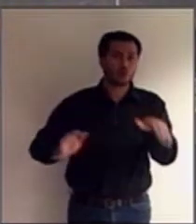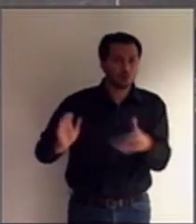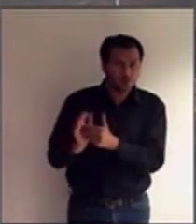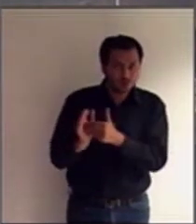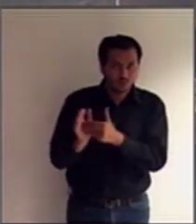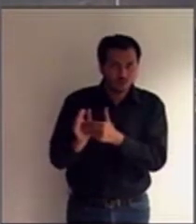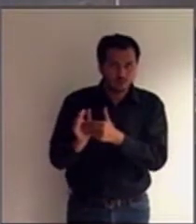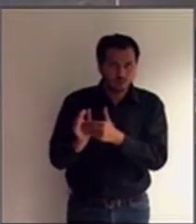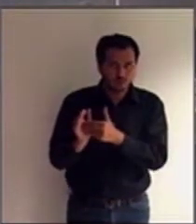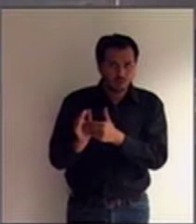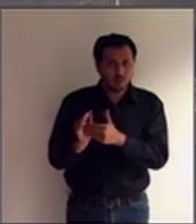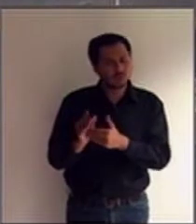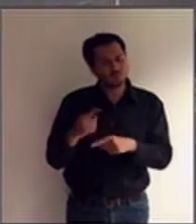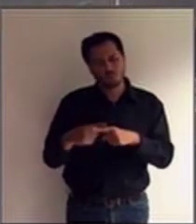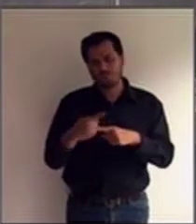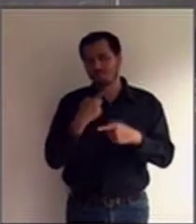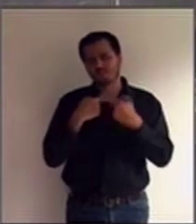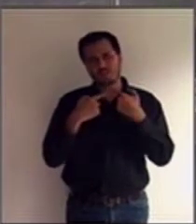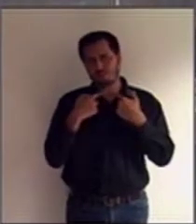que não é a desejada,